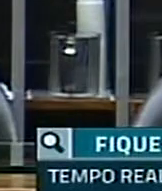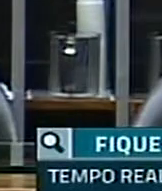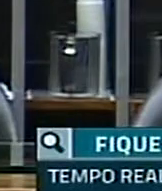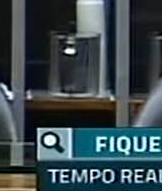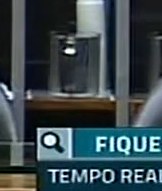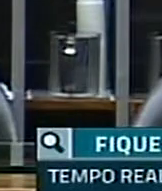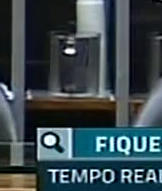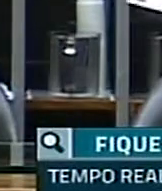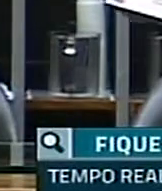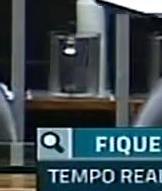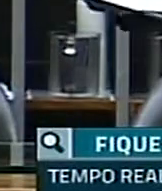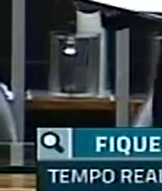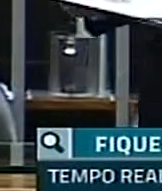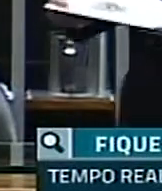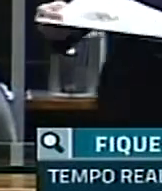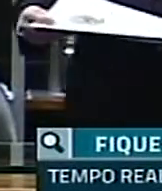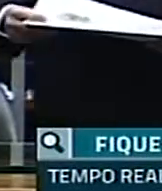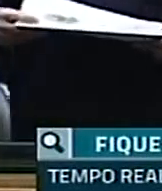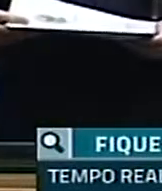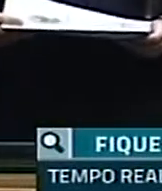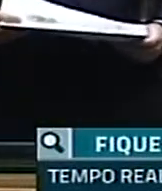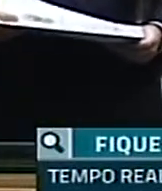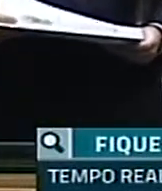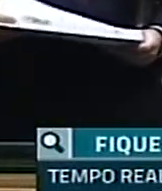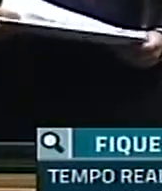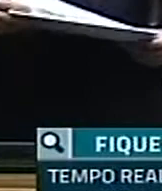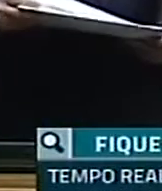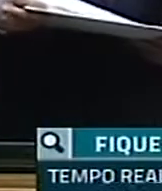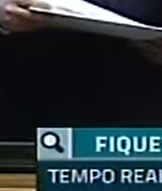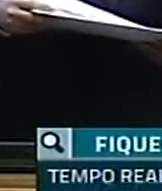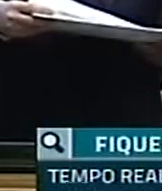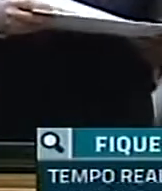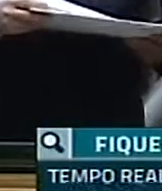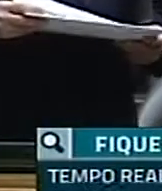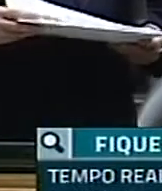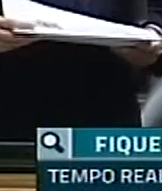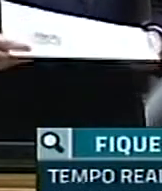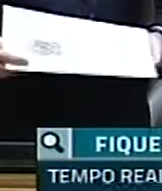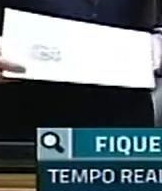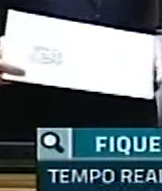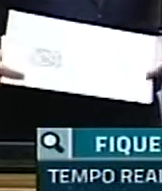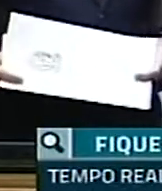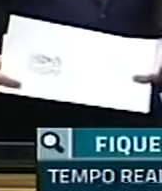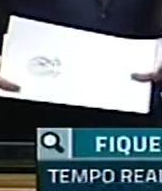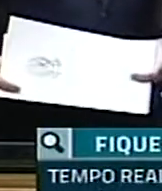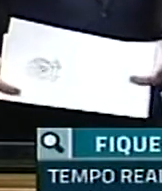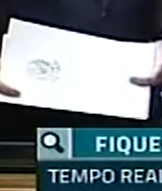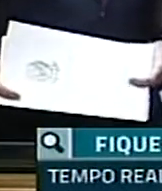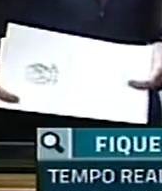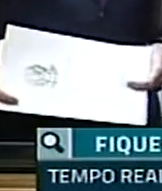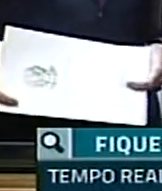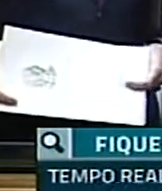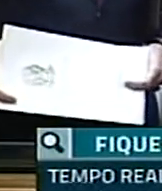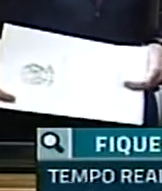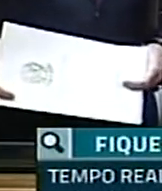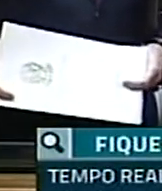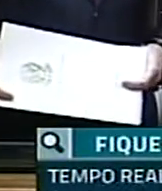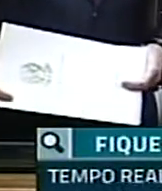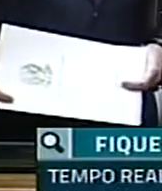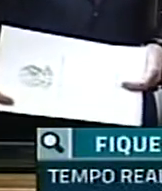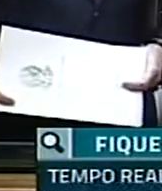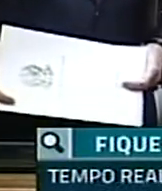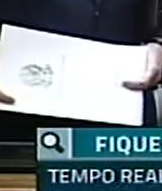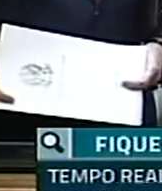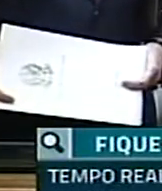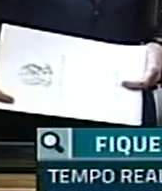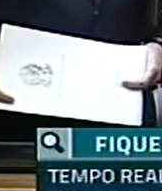desejo que seja imediatamente resolvido esse problema sério que comprometa a saúde de todos aqueles